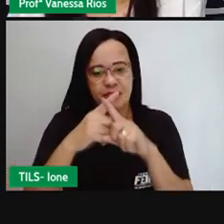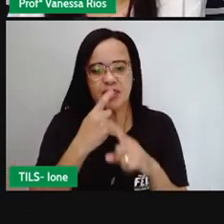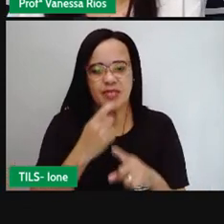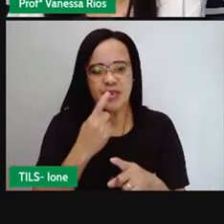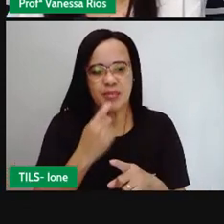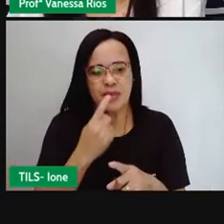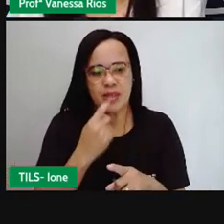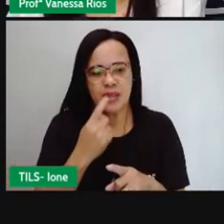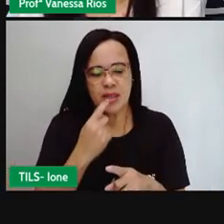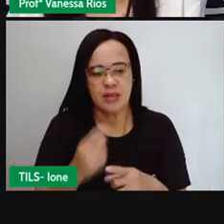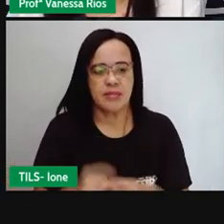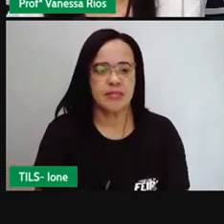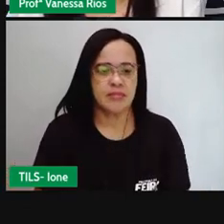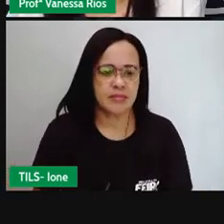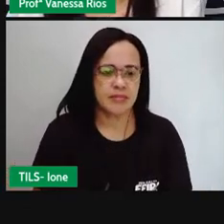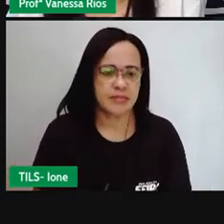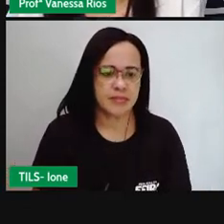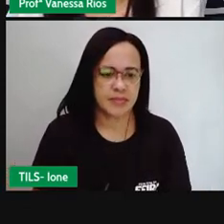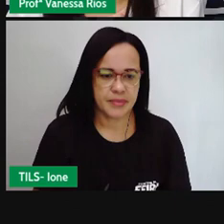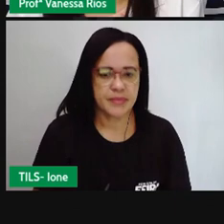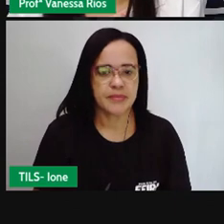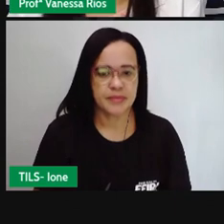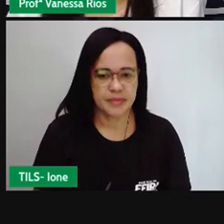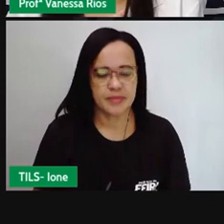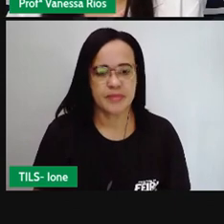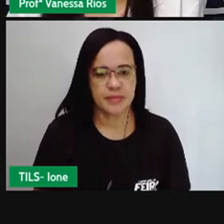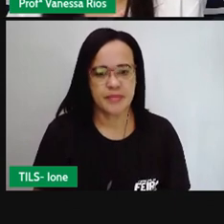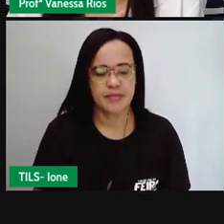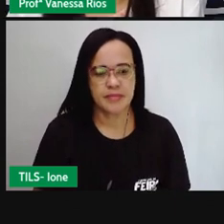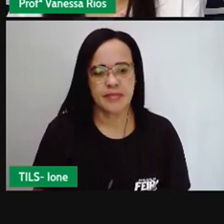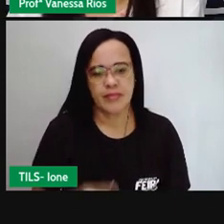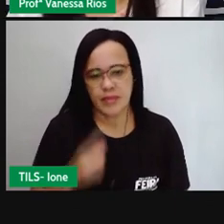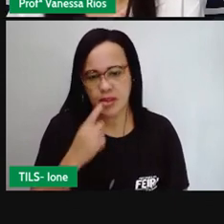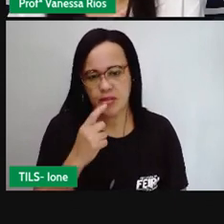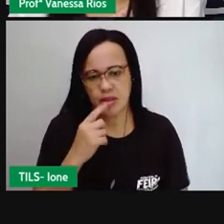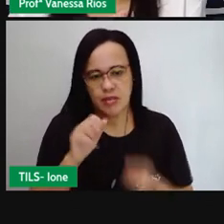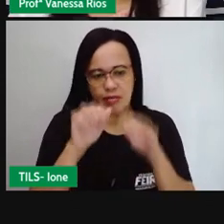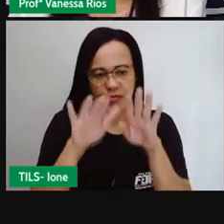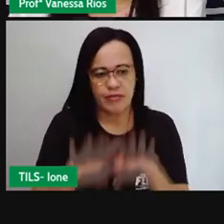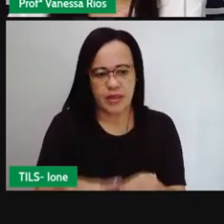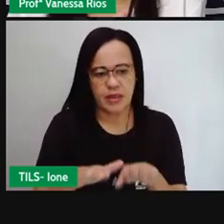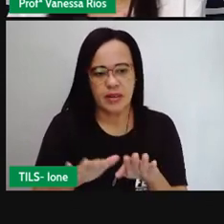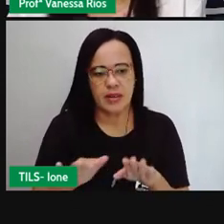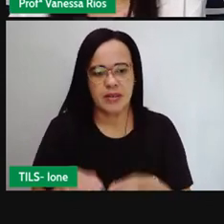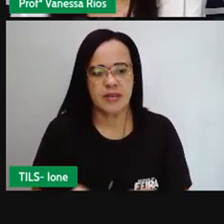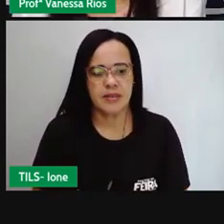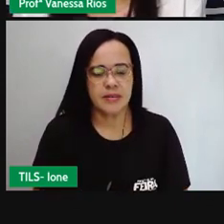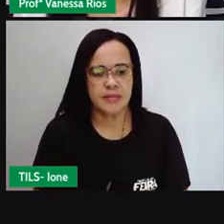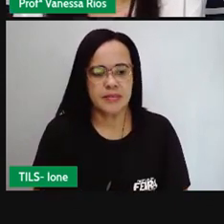esse, não é? Onde esse X vermelho aqui menor marca o ponto de chegar.